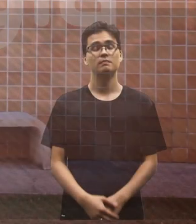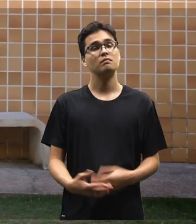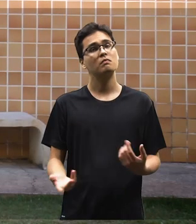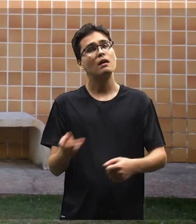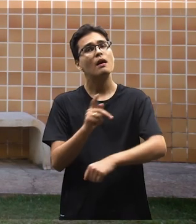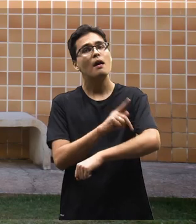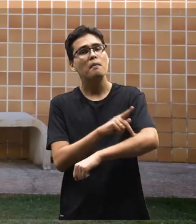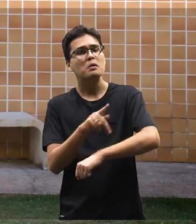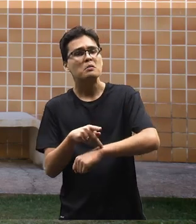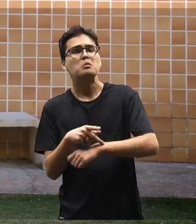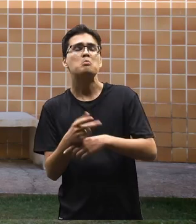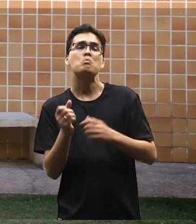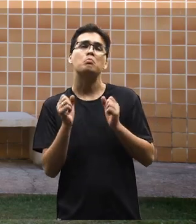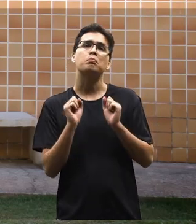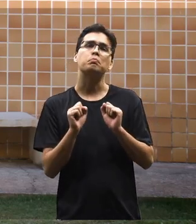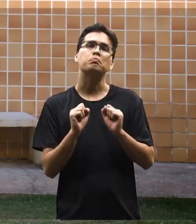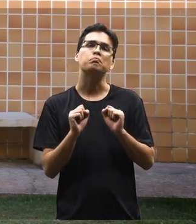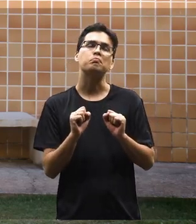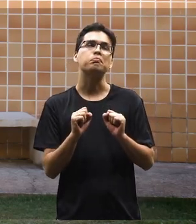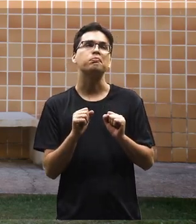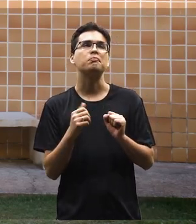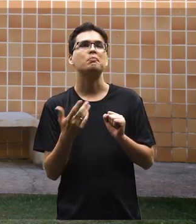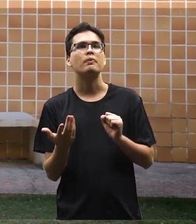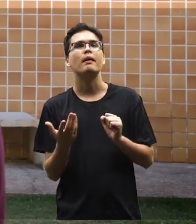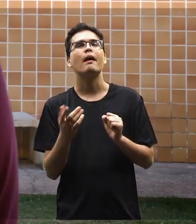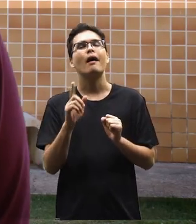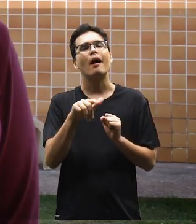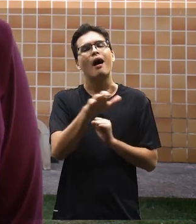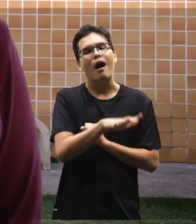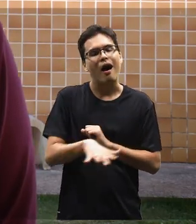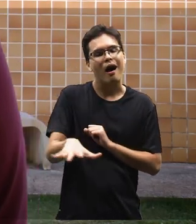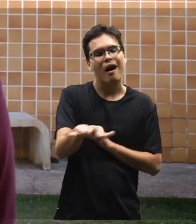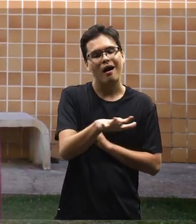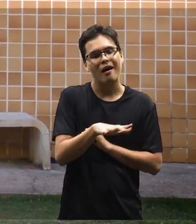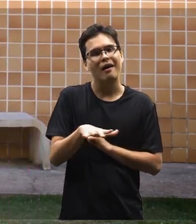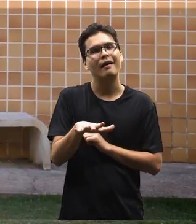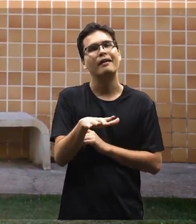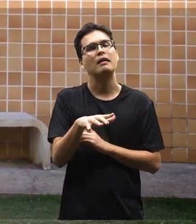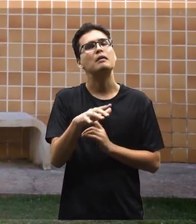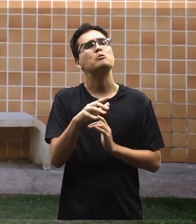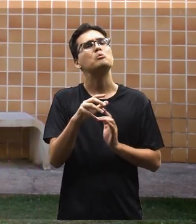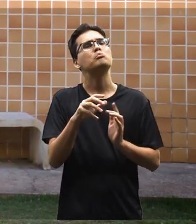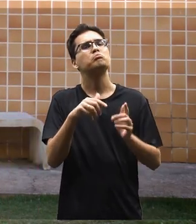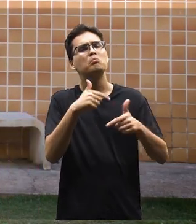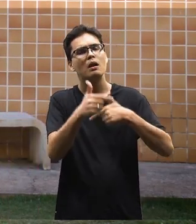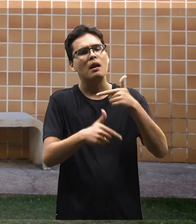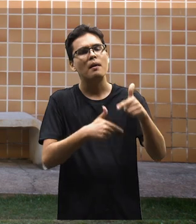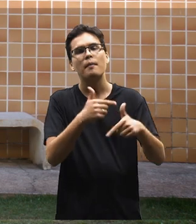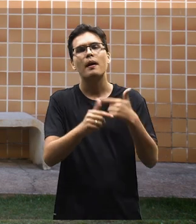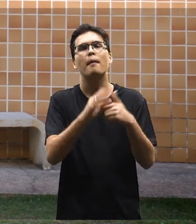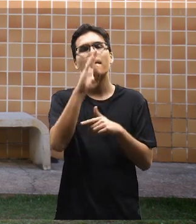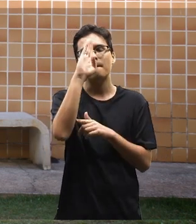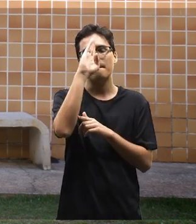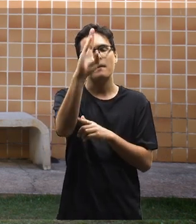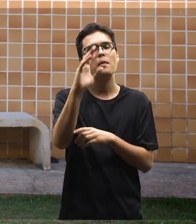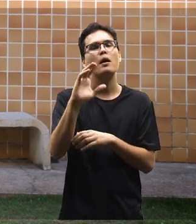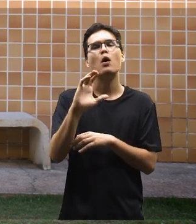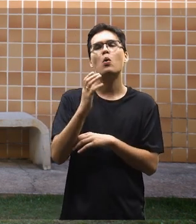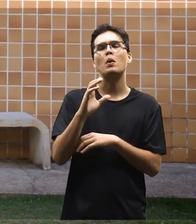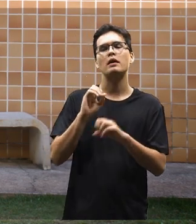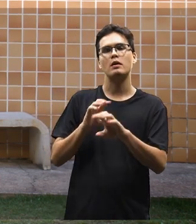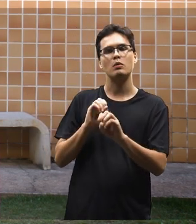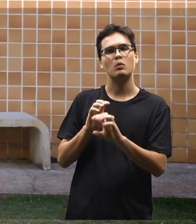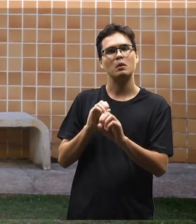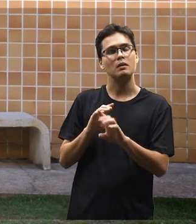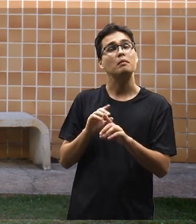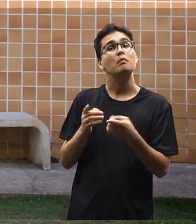A pedagogia pode ser considerada como a área que trabalha essencialmente com